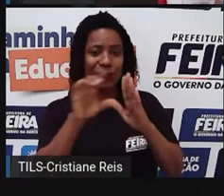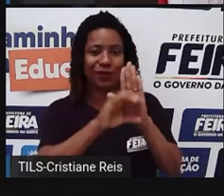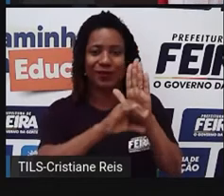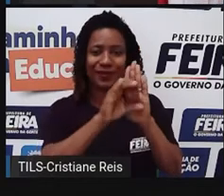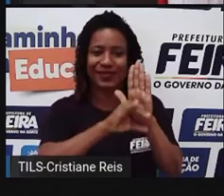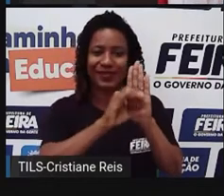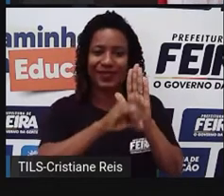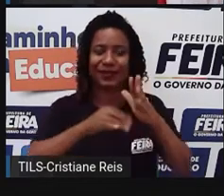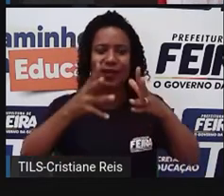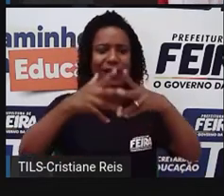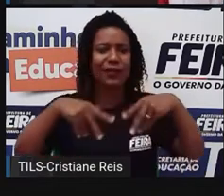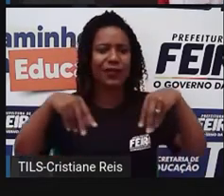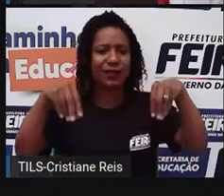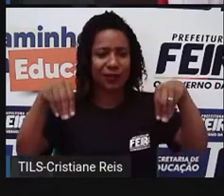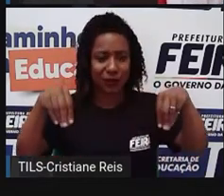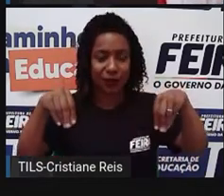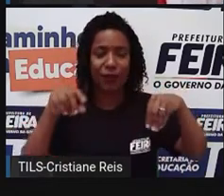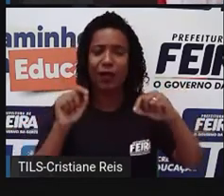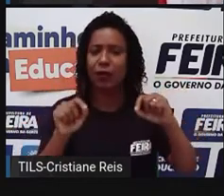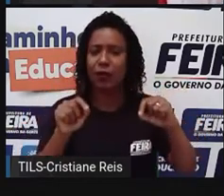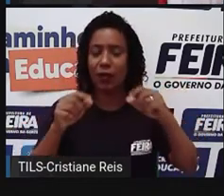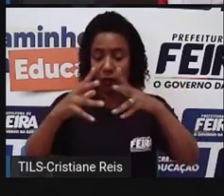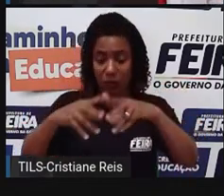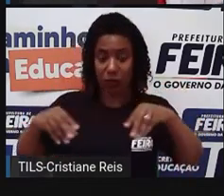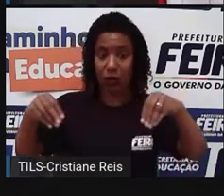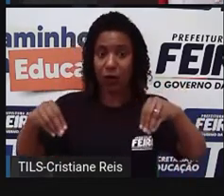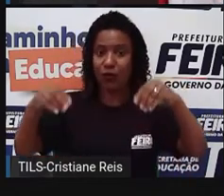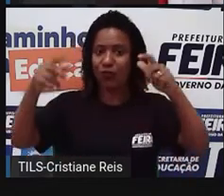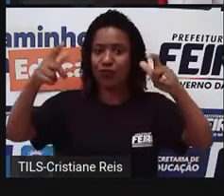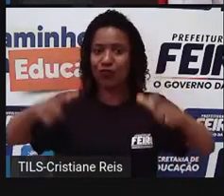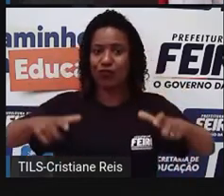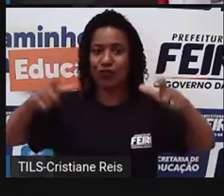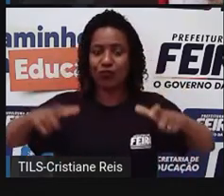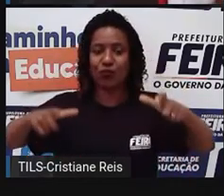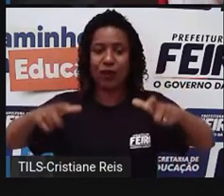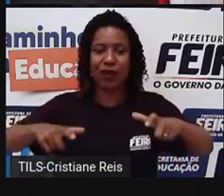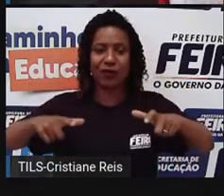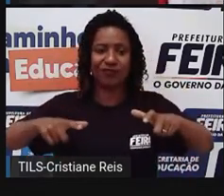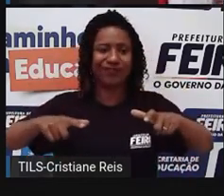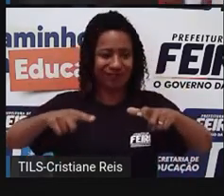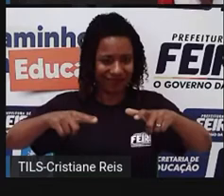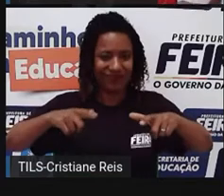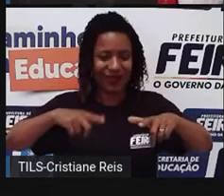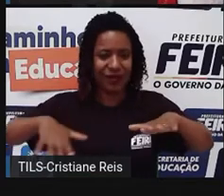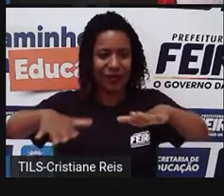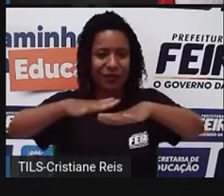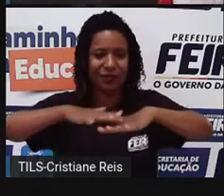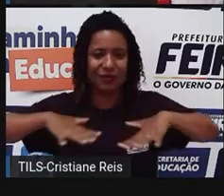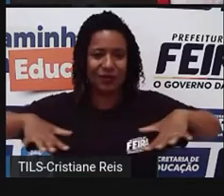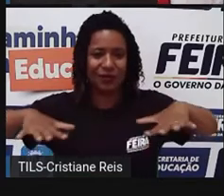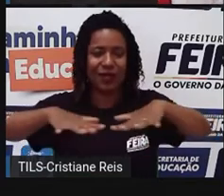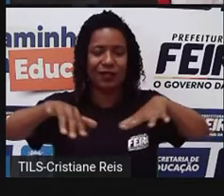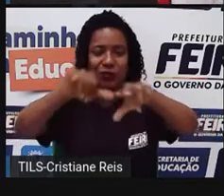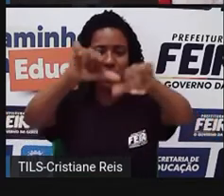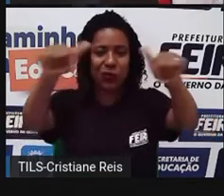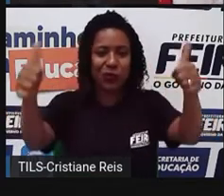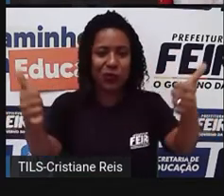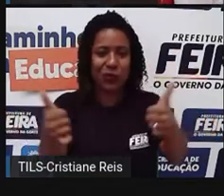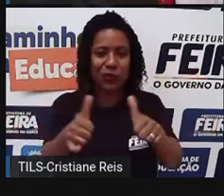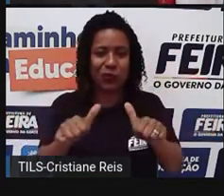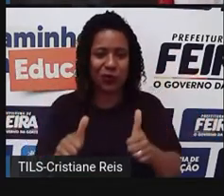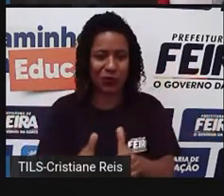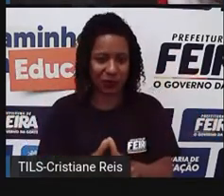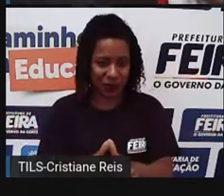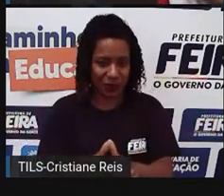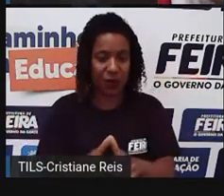sobre a qual o Estado exerce sua soberania, ou seja, é o espaço mesmo, esse aqui é o meu espaço, é o